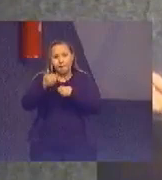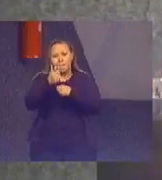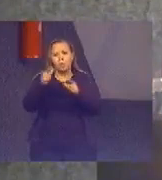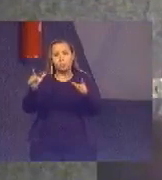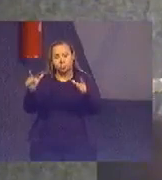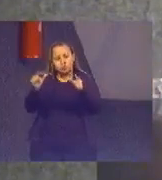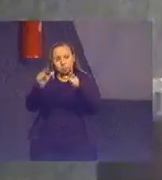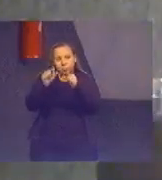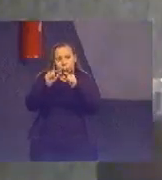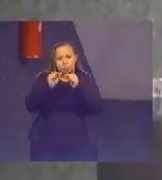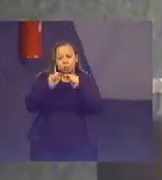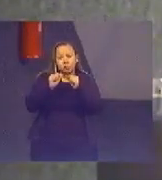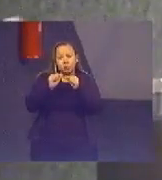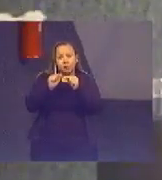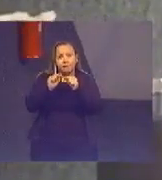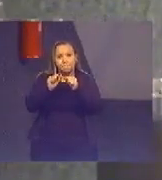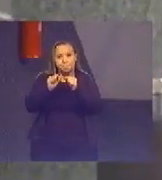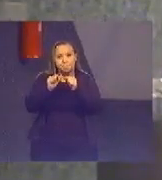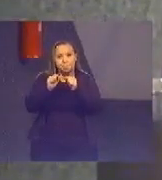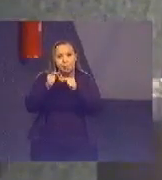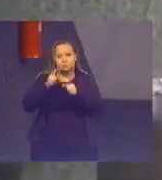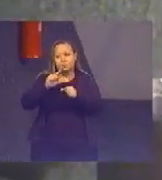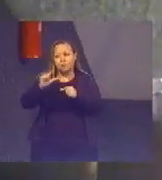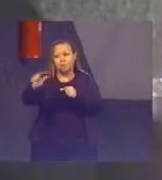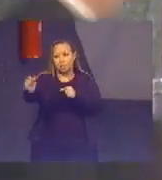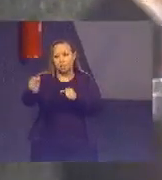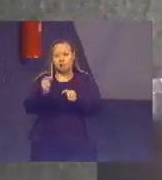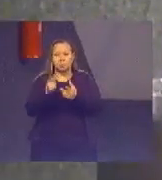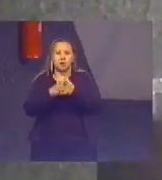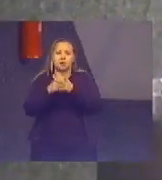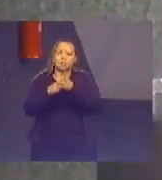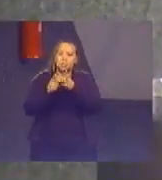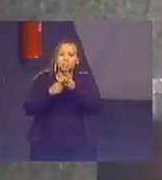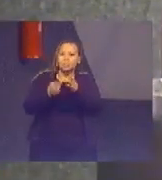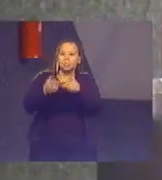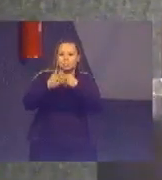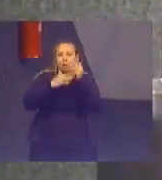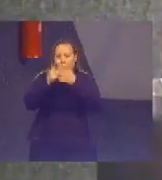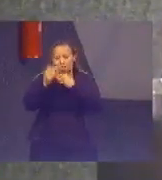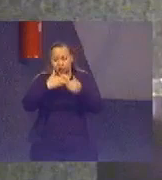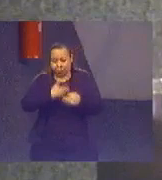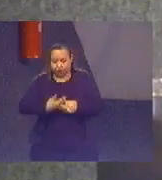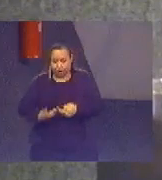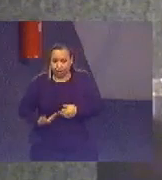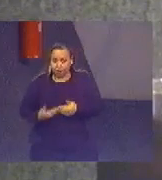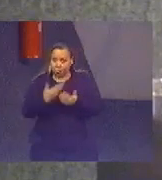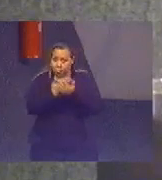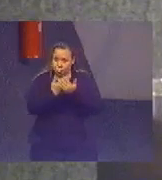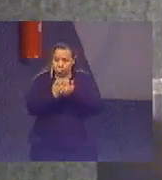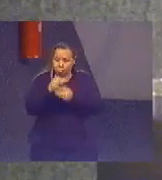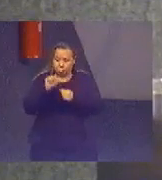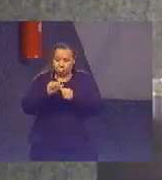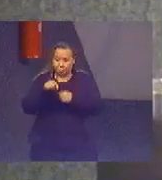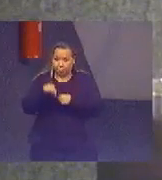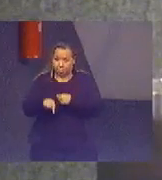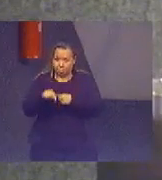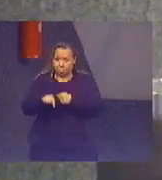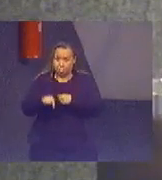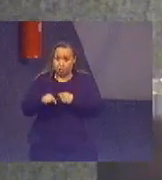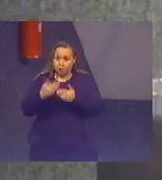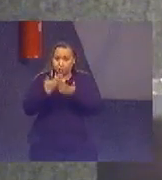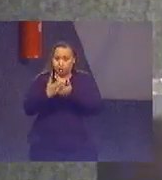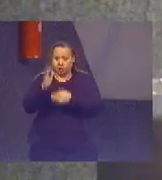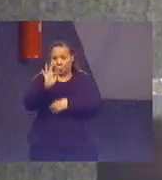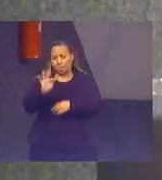distância entre a ação governamental e o estudo que é feito dentro da academia. Mas, na minha visão,